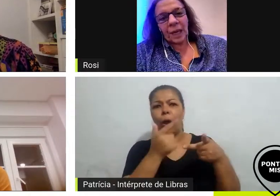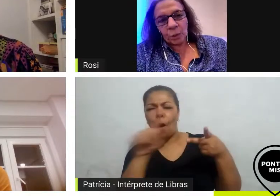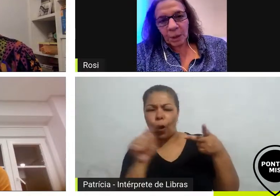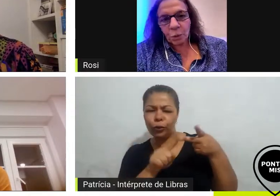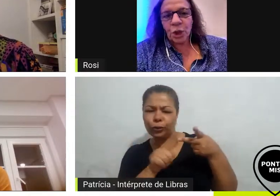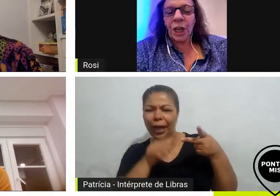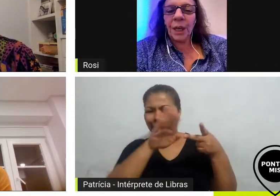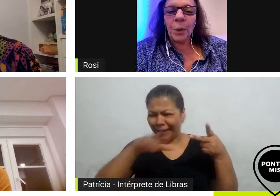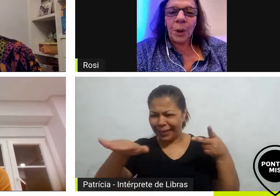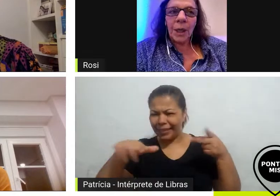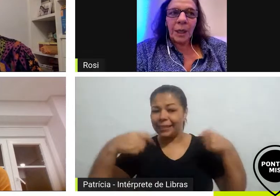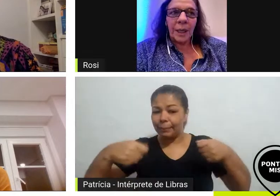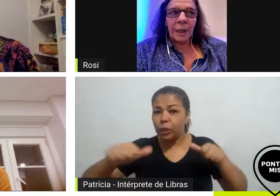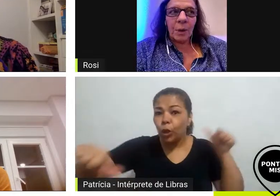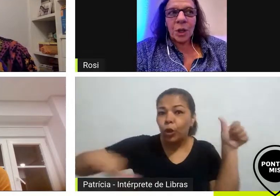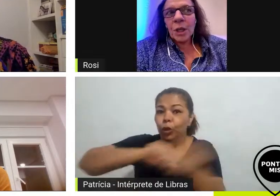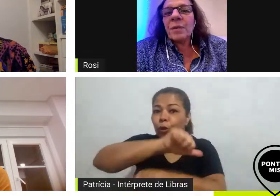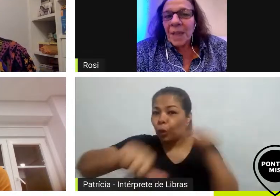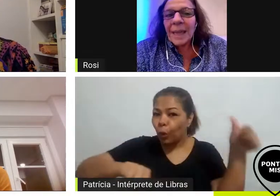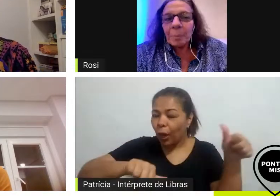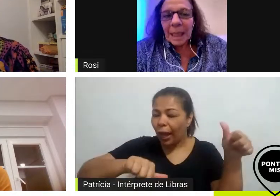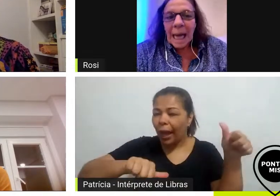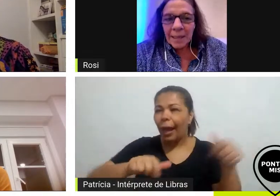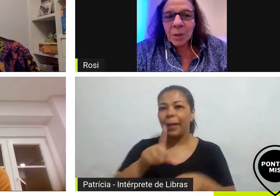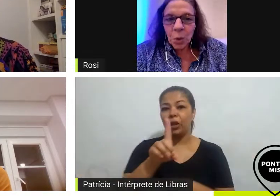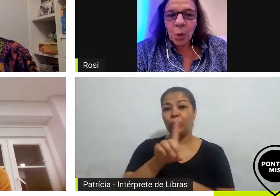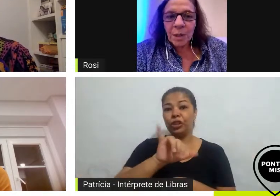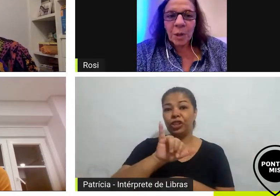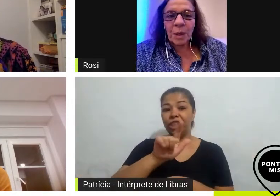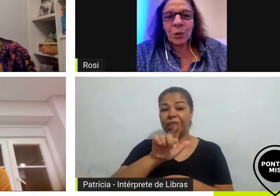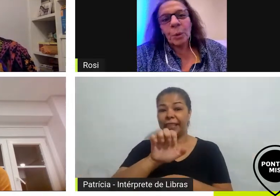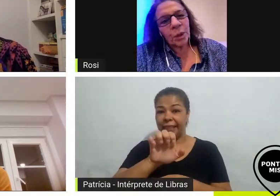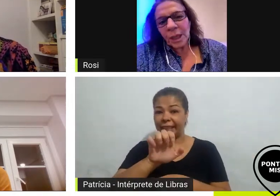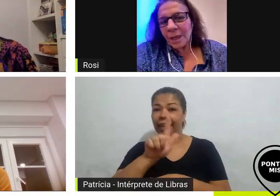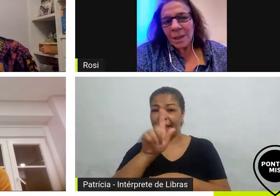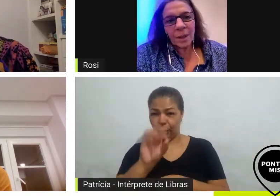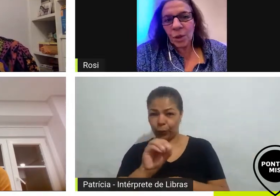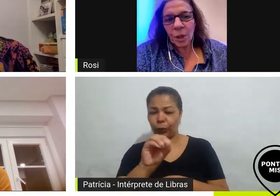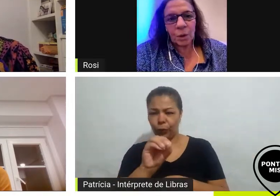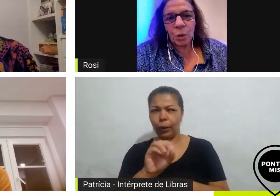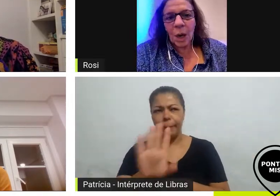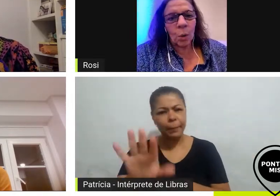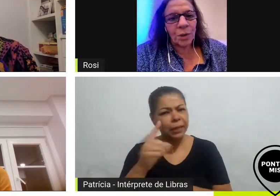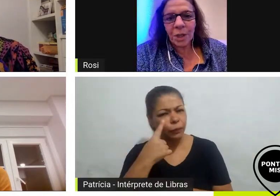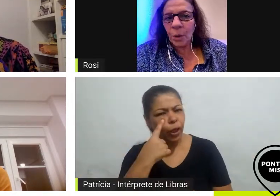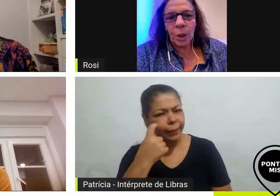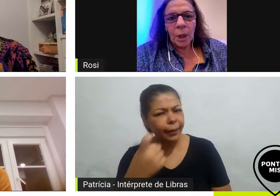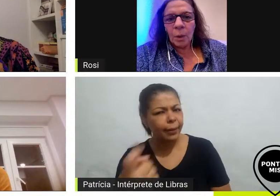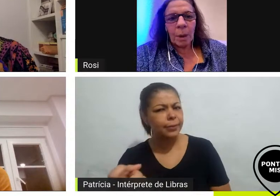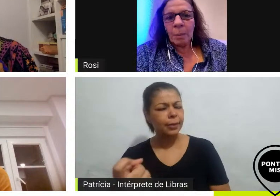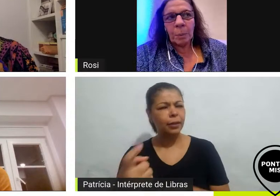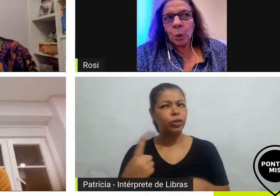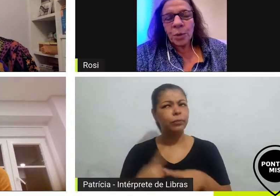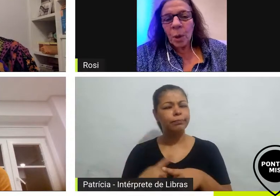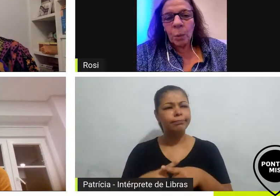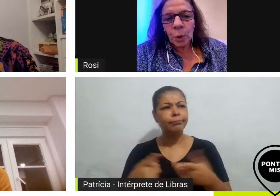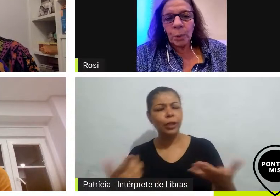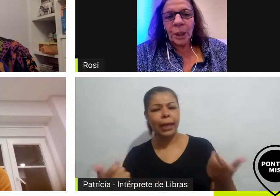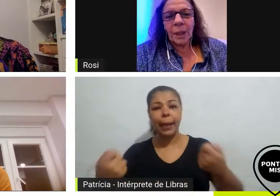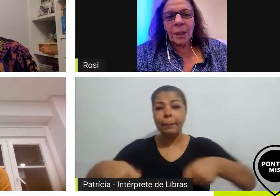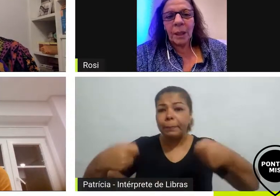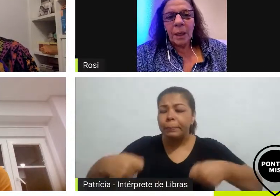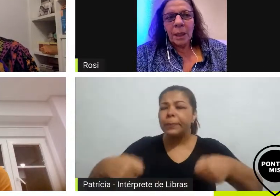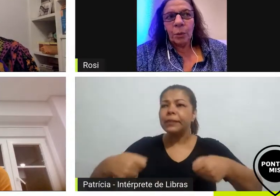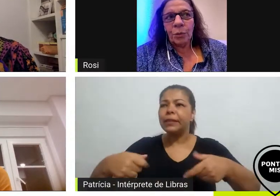feito mas o Diego então a gente teve que se adaptar a essas coisas mas foi muito interessante acho que o Cal conseguiu uma produção